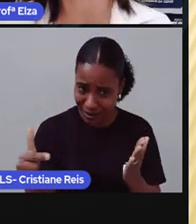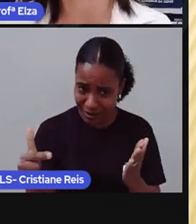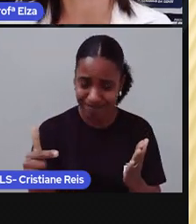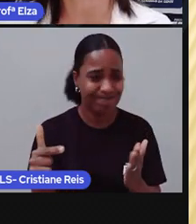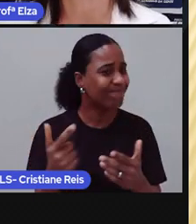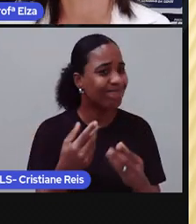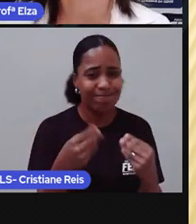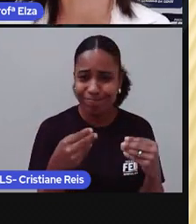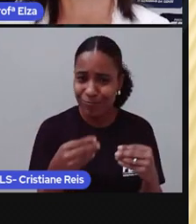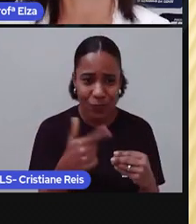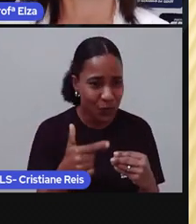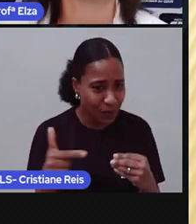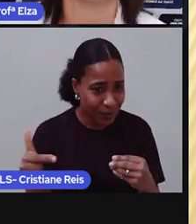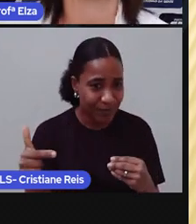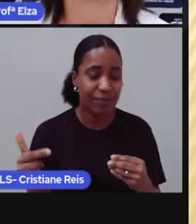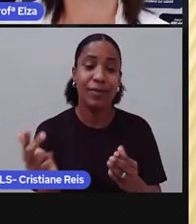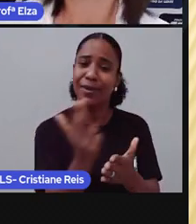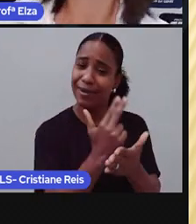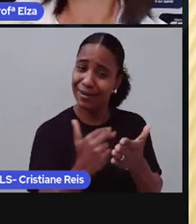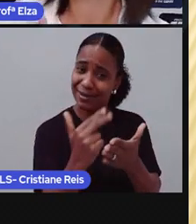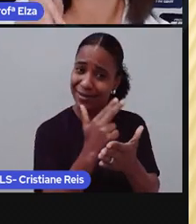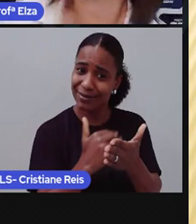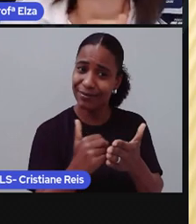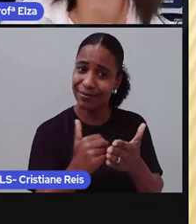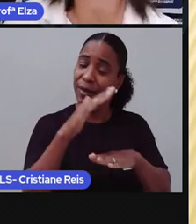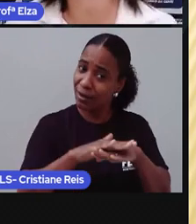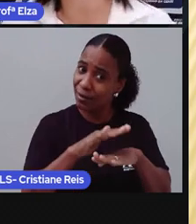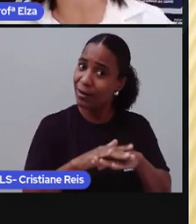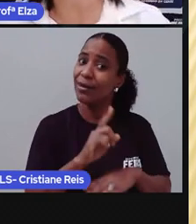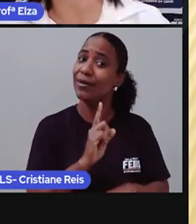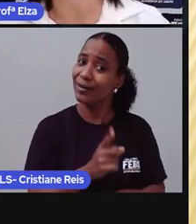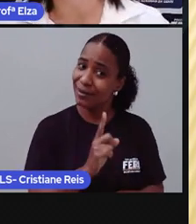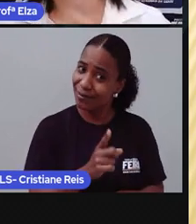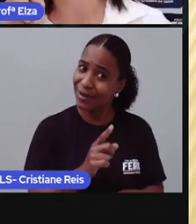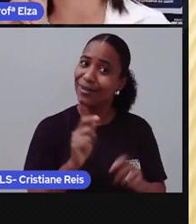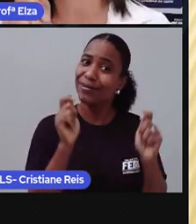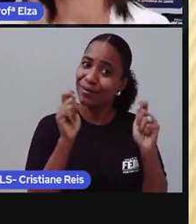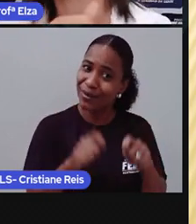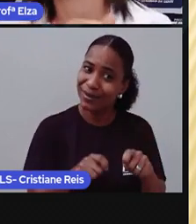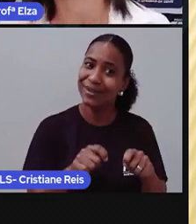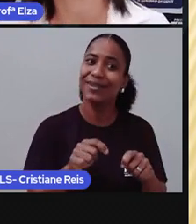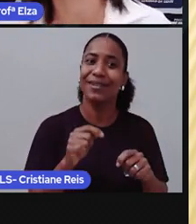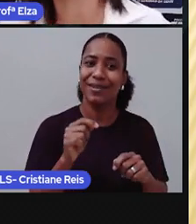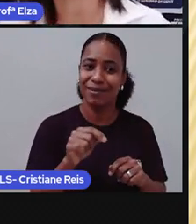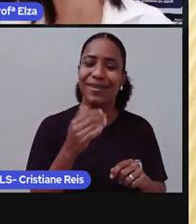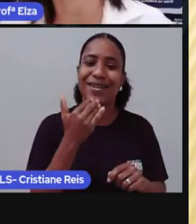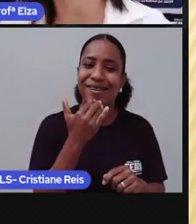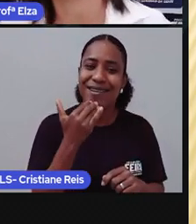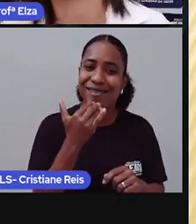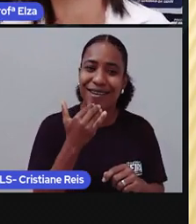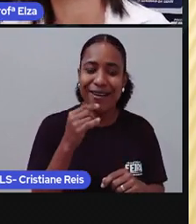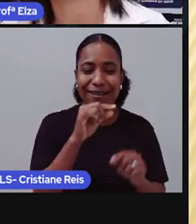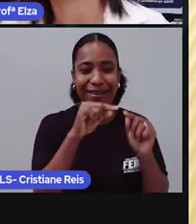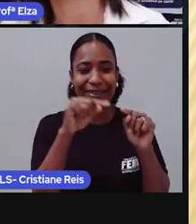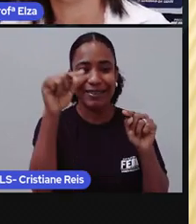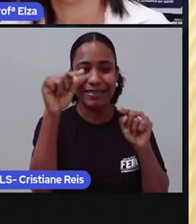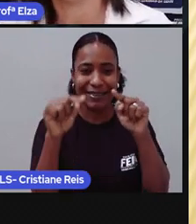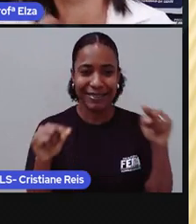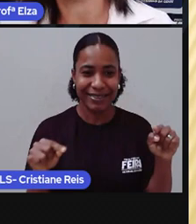esses objetos, desenhe. Mas não vale fazer palitinho. Porque eu sei que você é muito criativo.